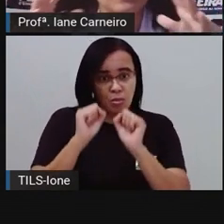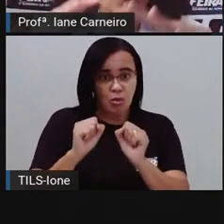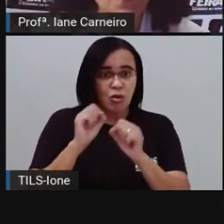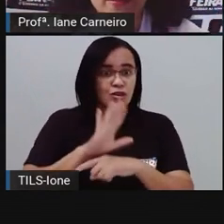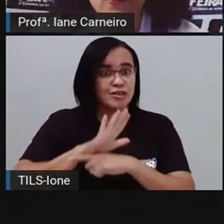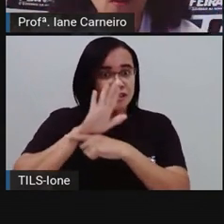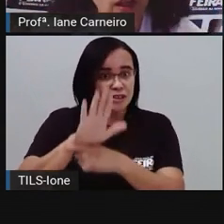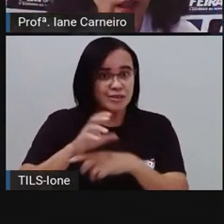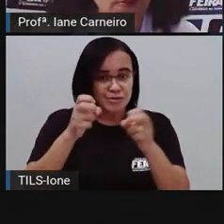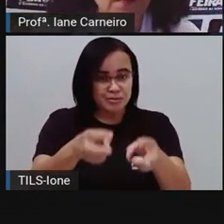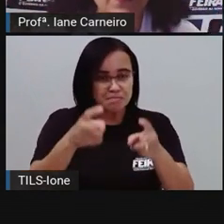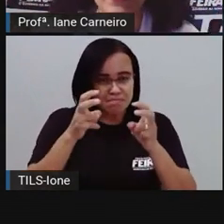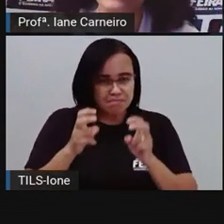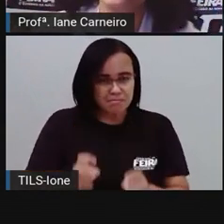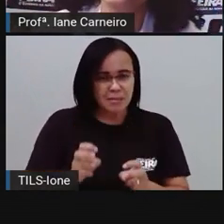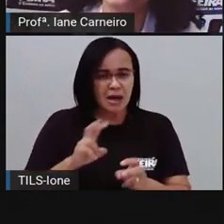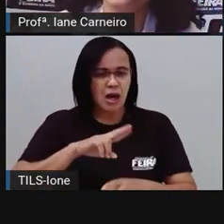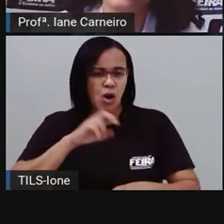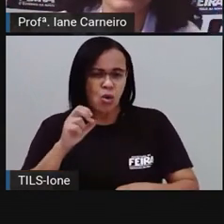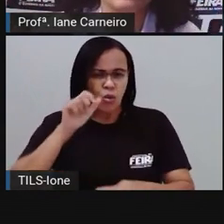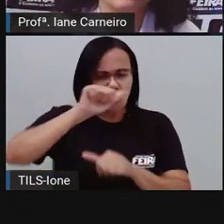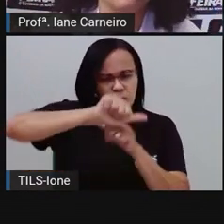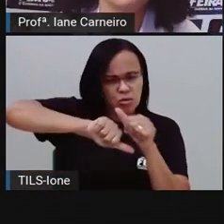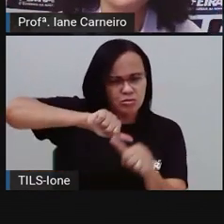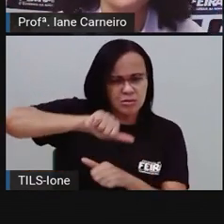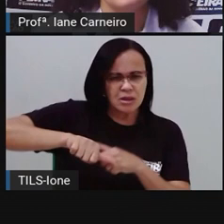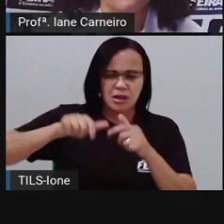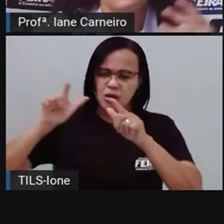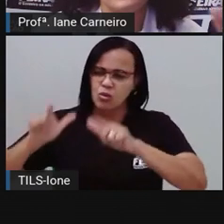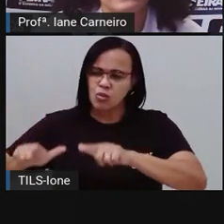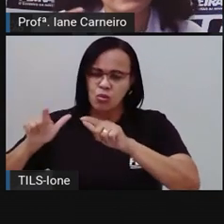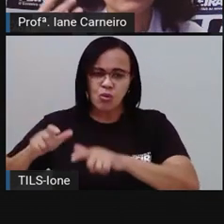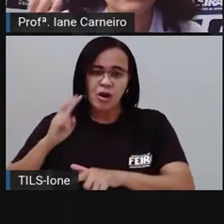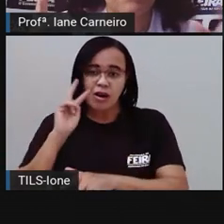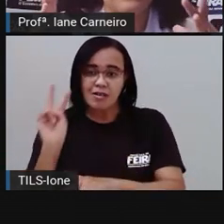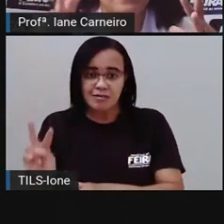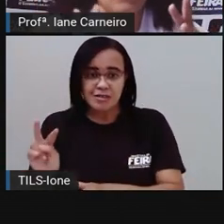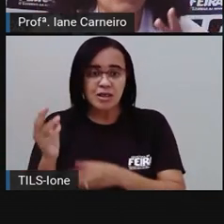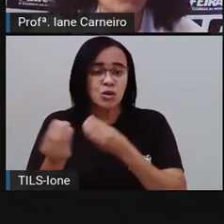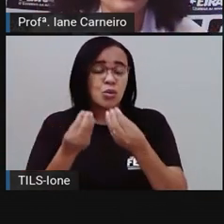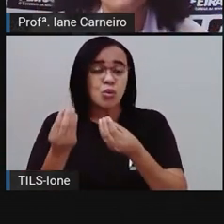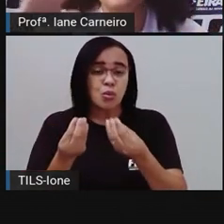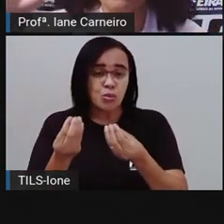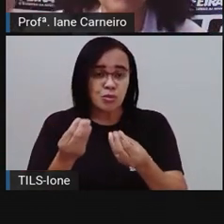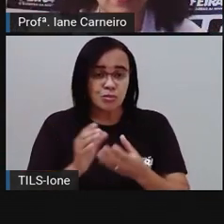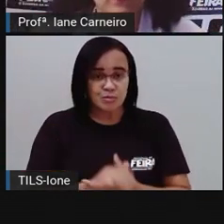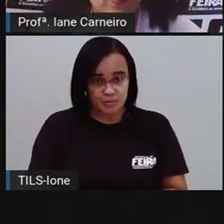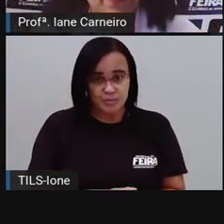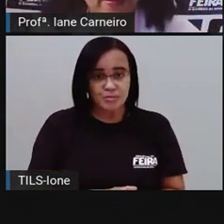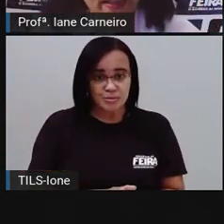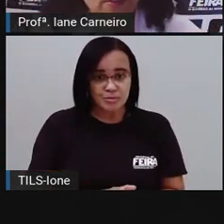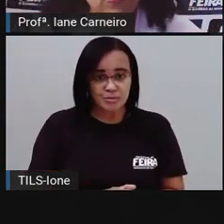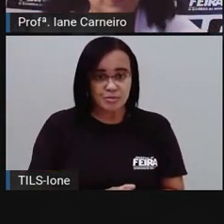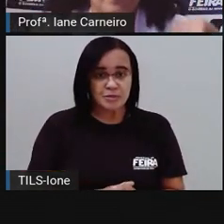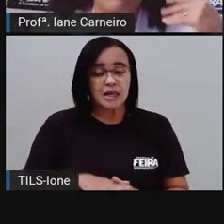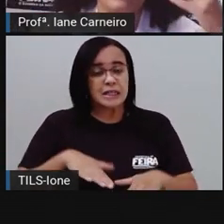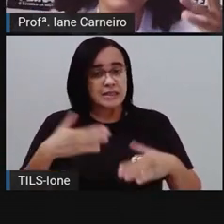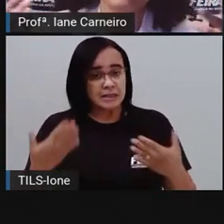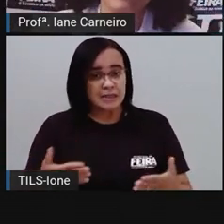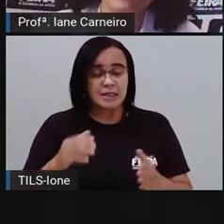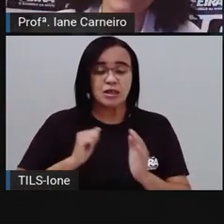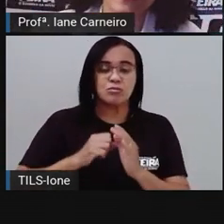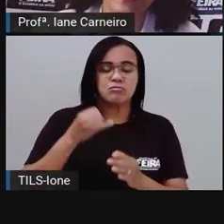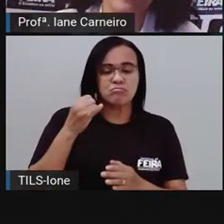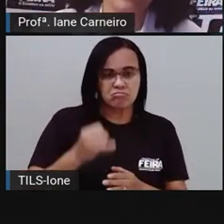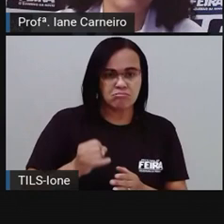tem sobre um local, né? Então, por exemplo, dependendo da cor que você pinte uma parede, a